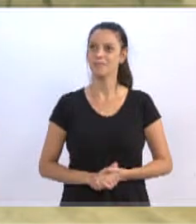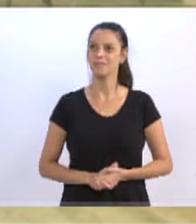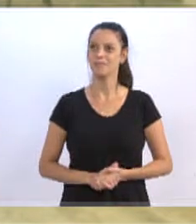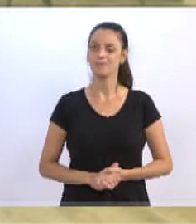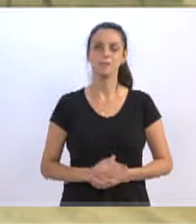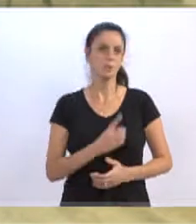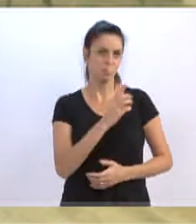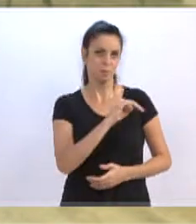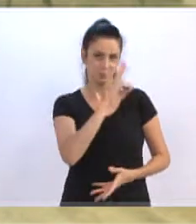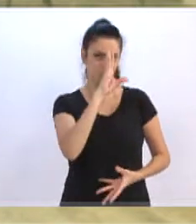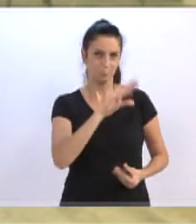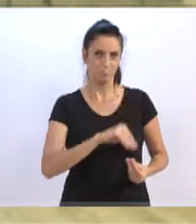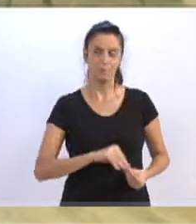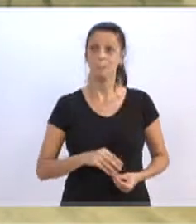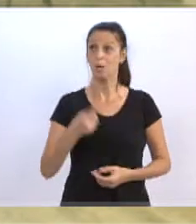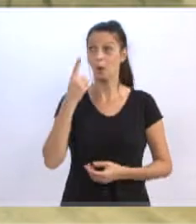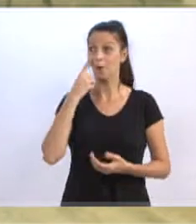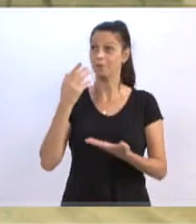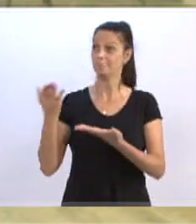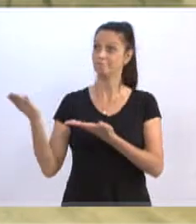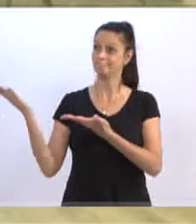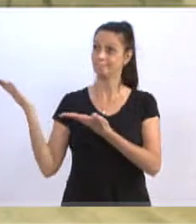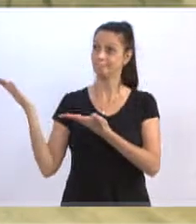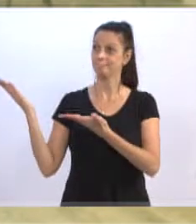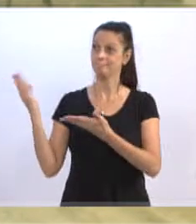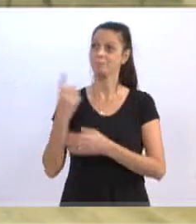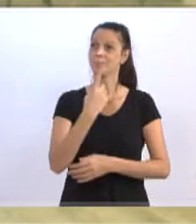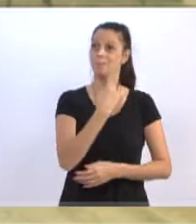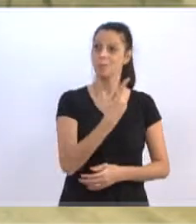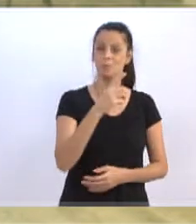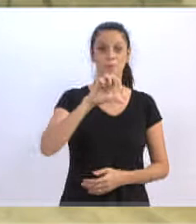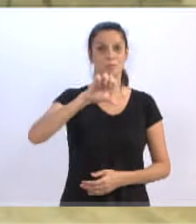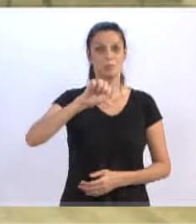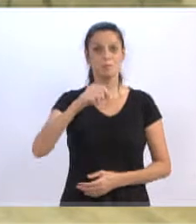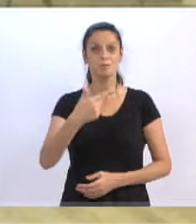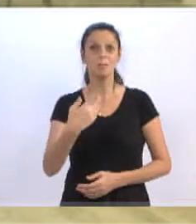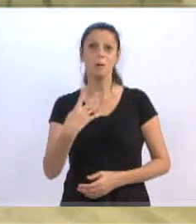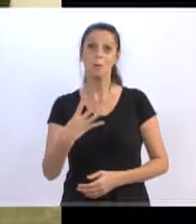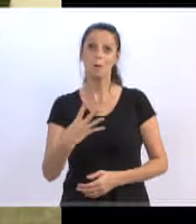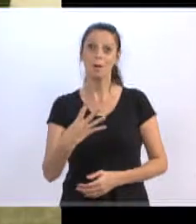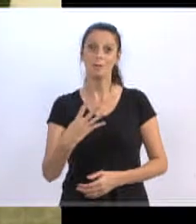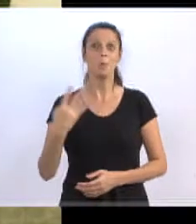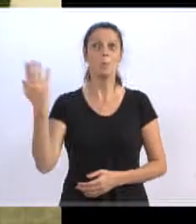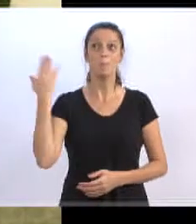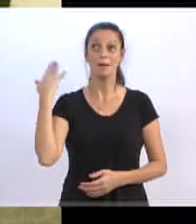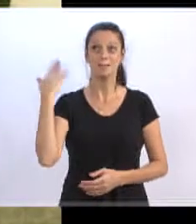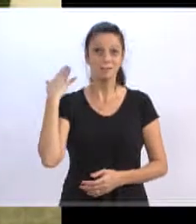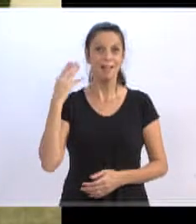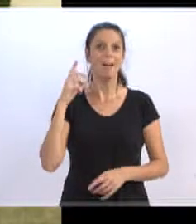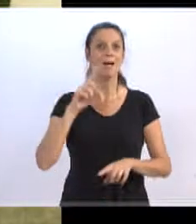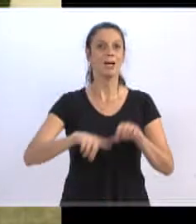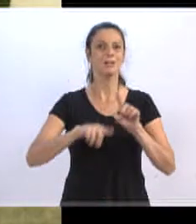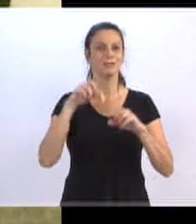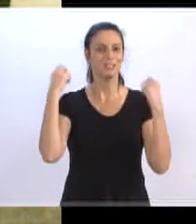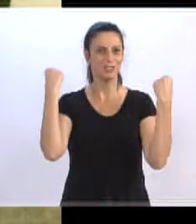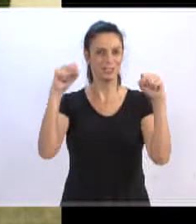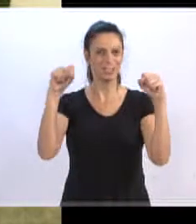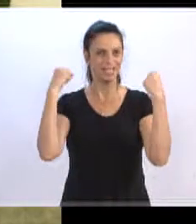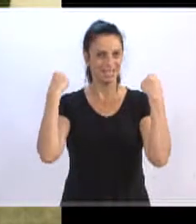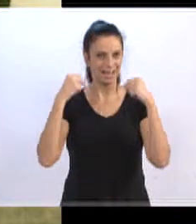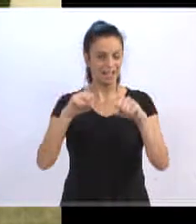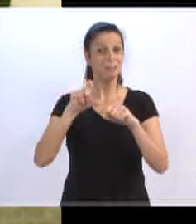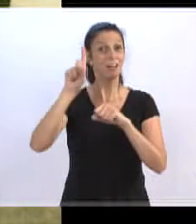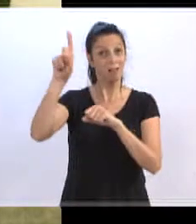Mais um minuto, a vossa excelência. Olhem só essa foto. Foi em 1924, quando os aparelhos de ginástica chegaram da